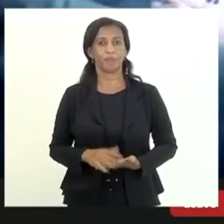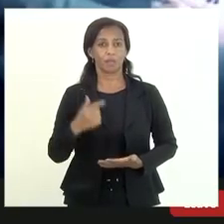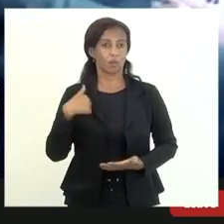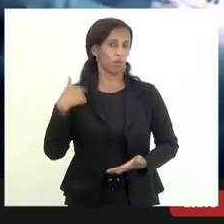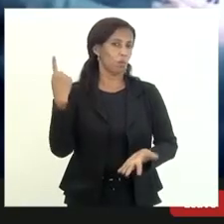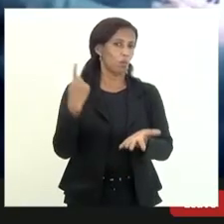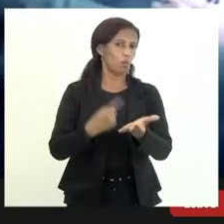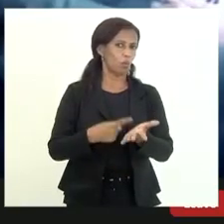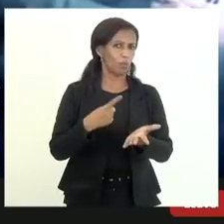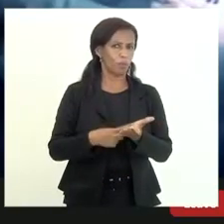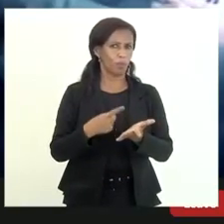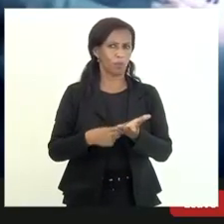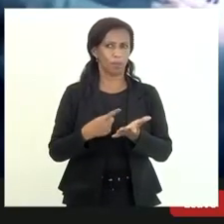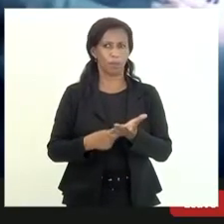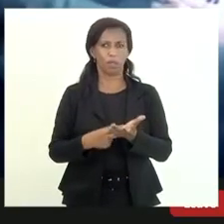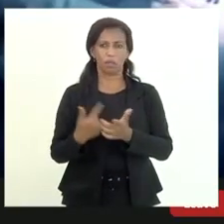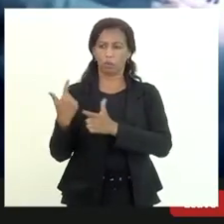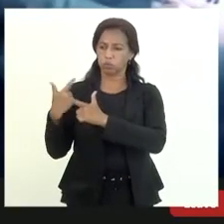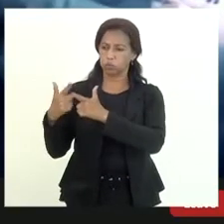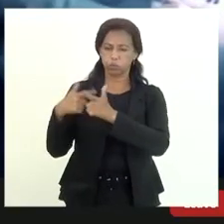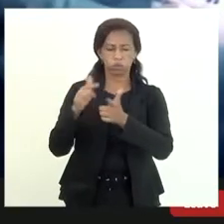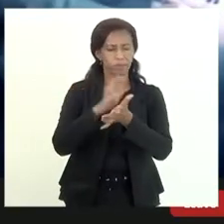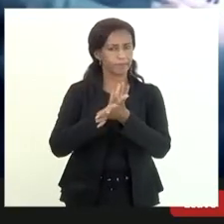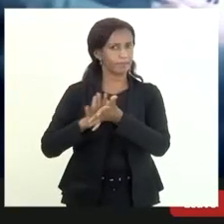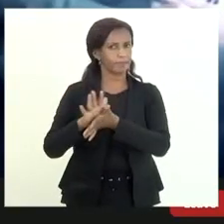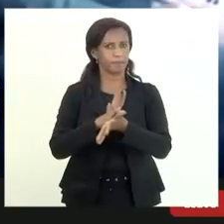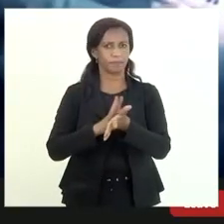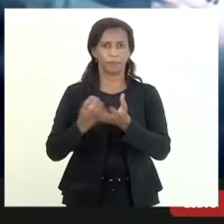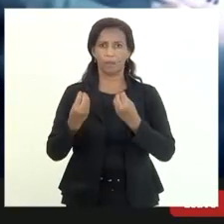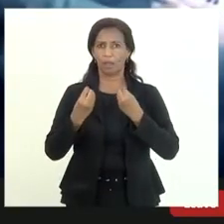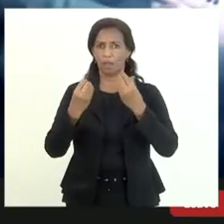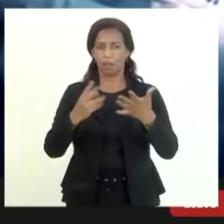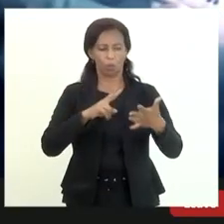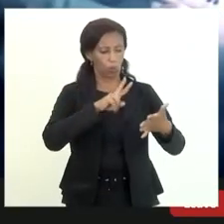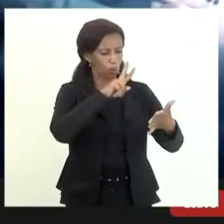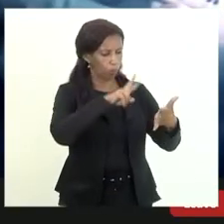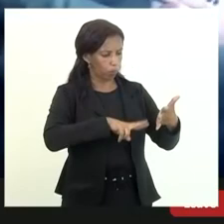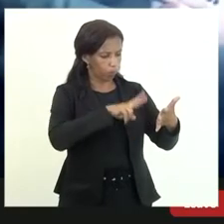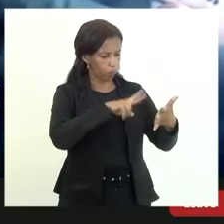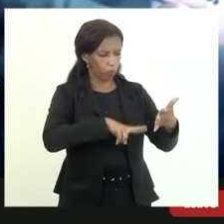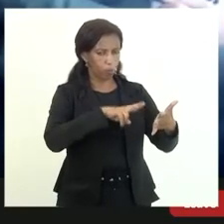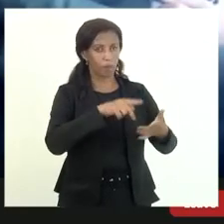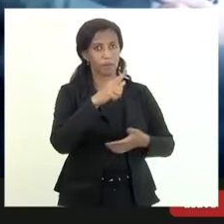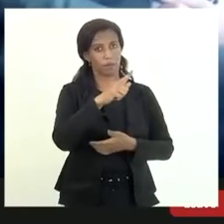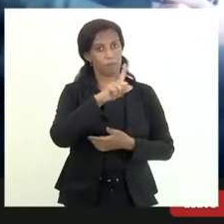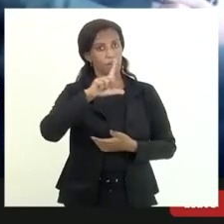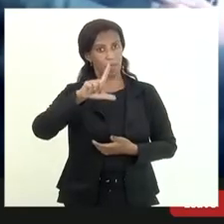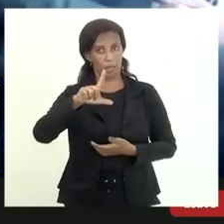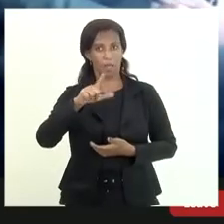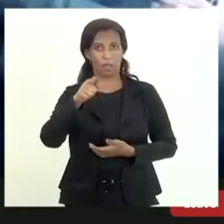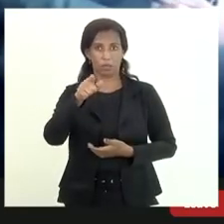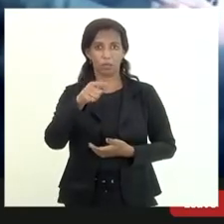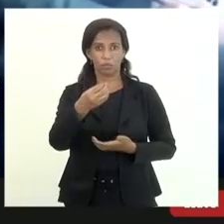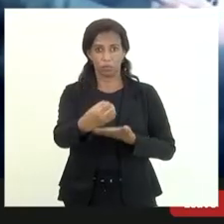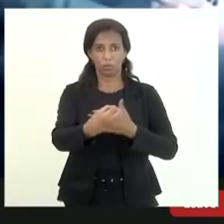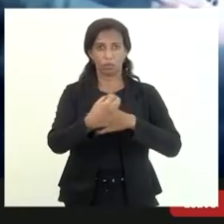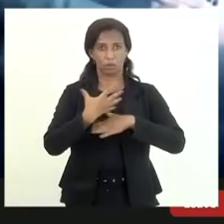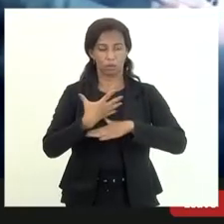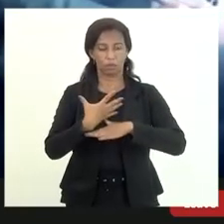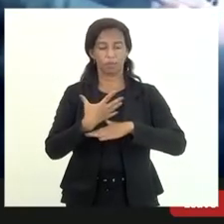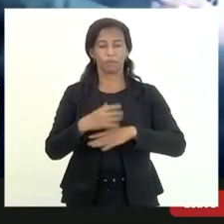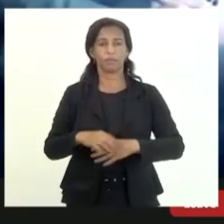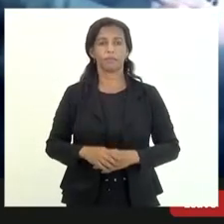comprometo assim sem o menor problema em dar uma olhada nesse PL que o vossa excelência vai me encaminhar